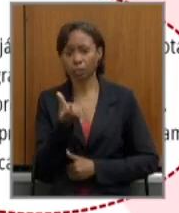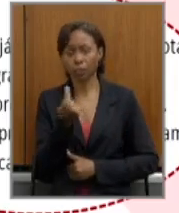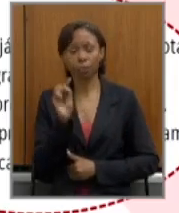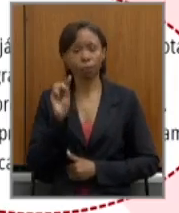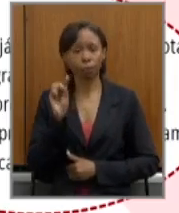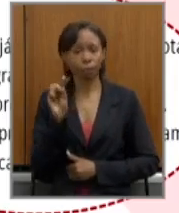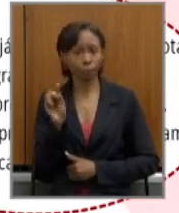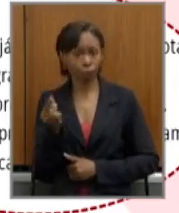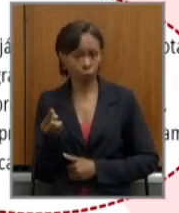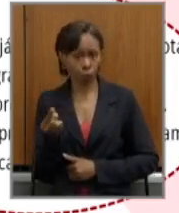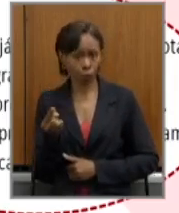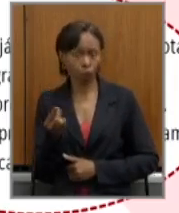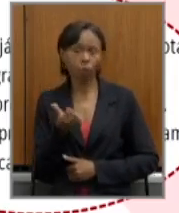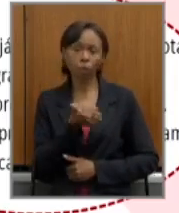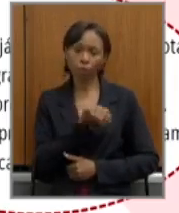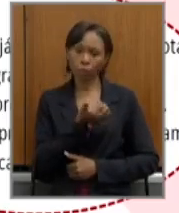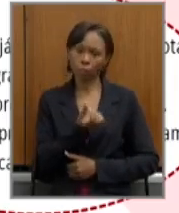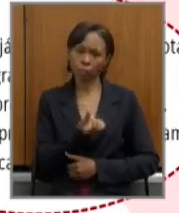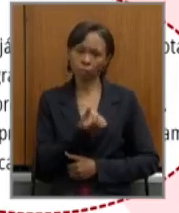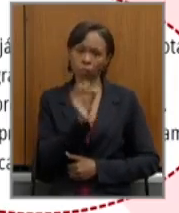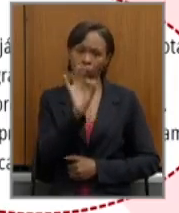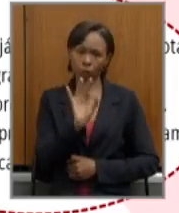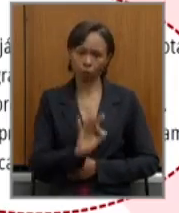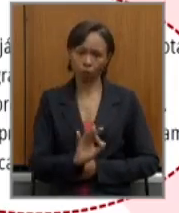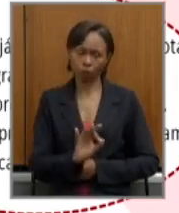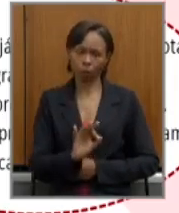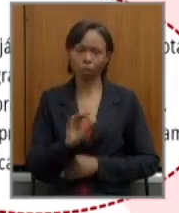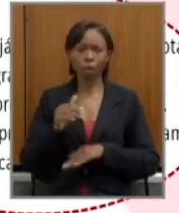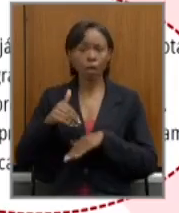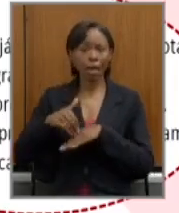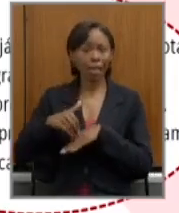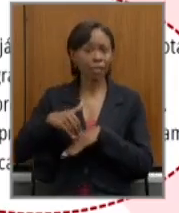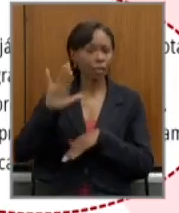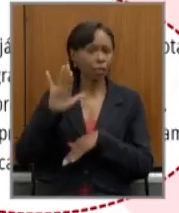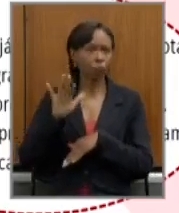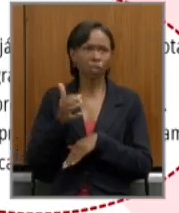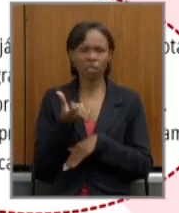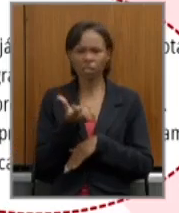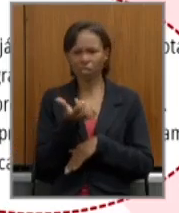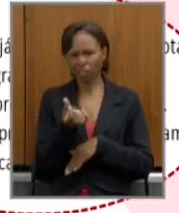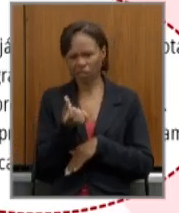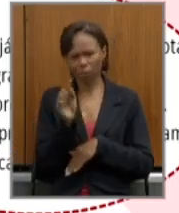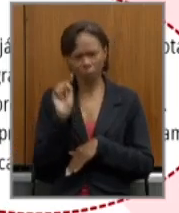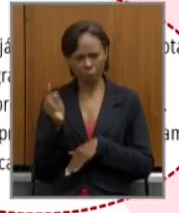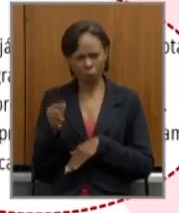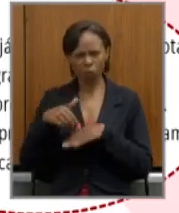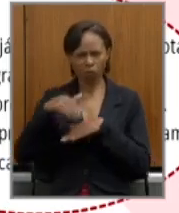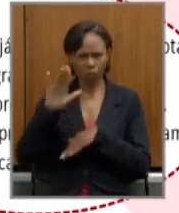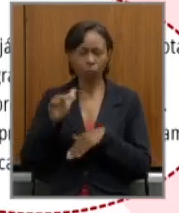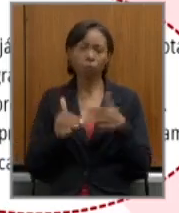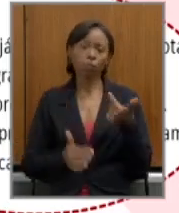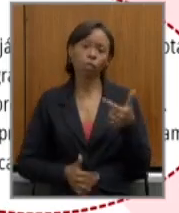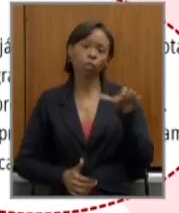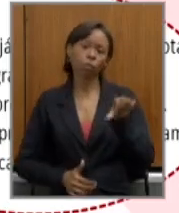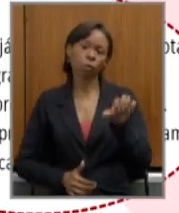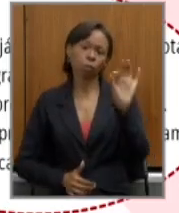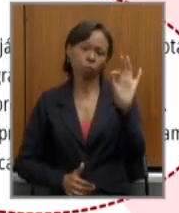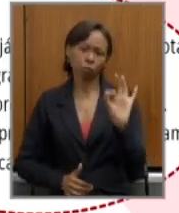16% e acima de 16 mil 19%